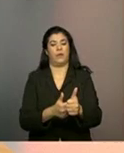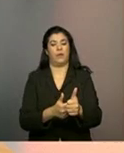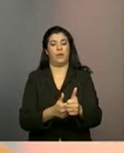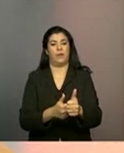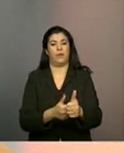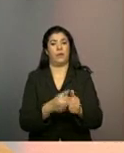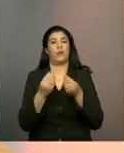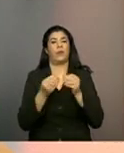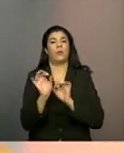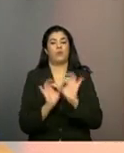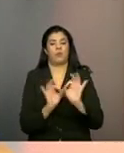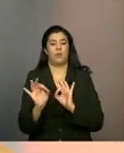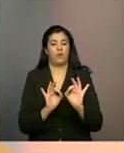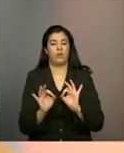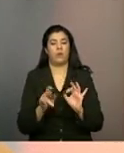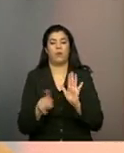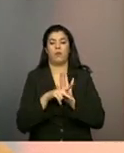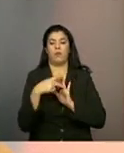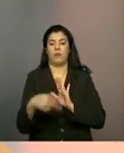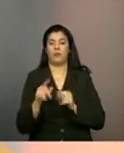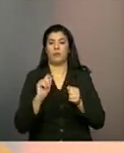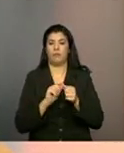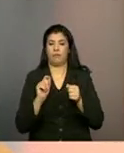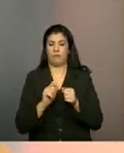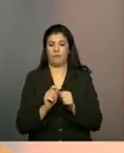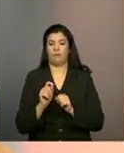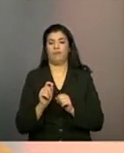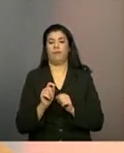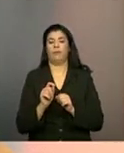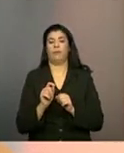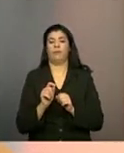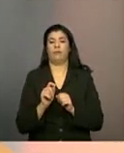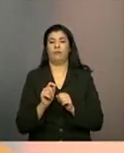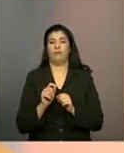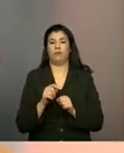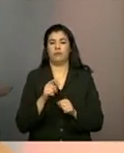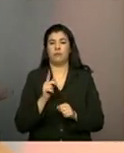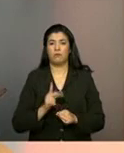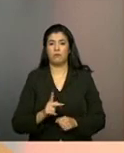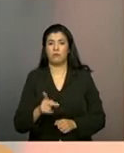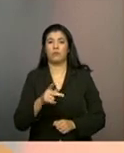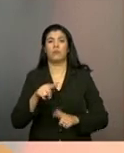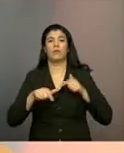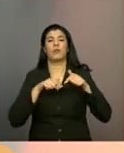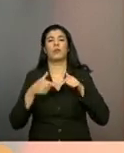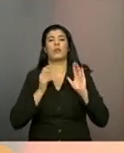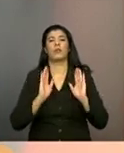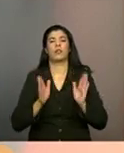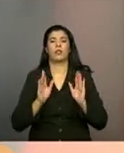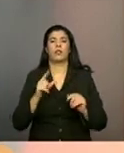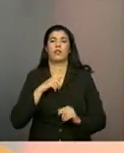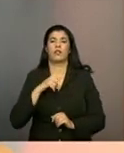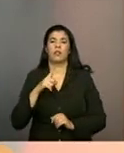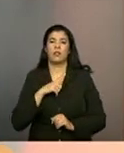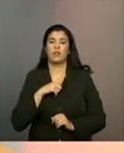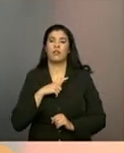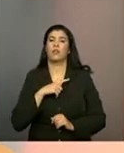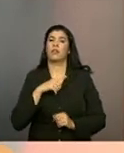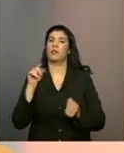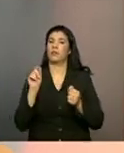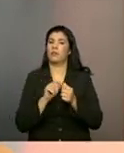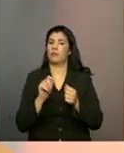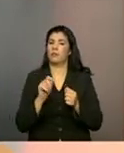planejamento, da execução do planejamento do trabalho que foi feito